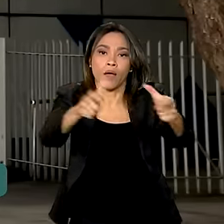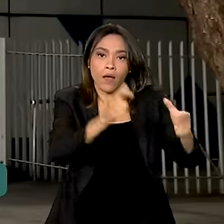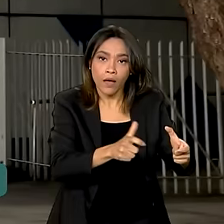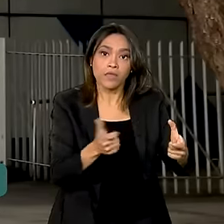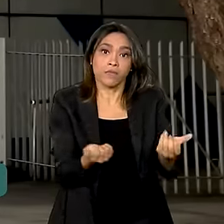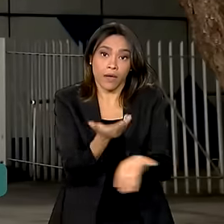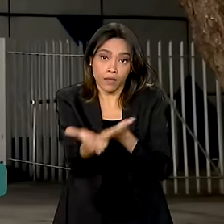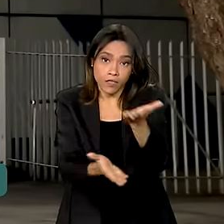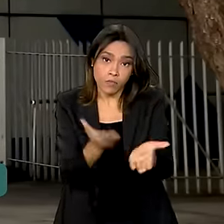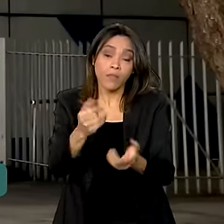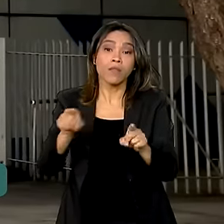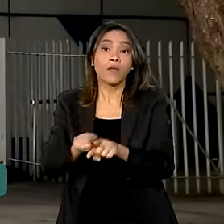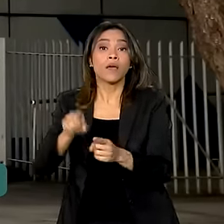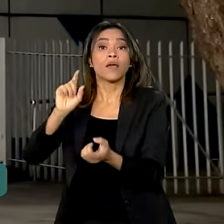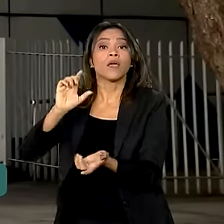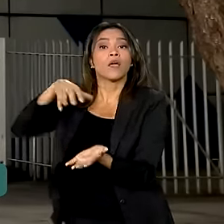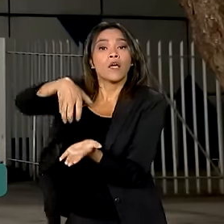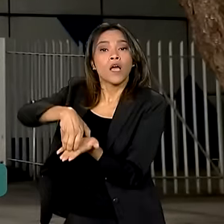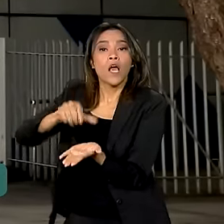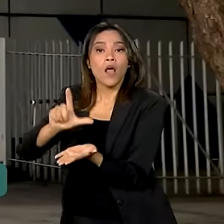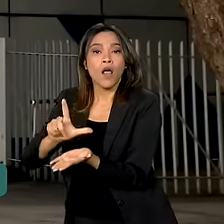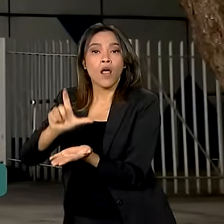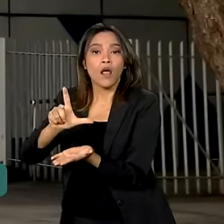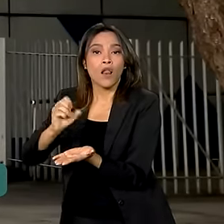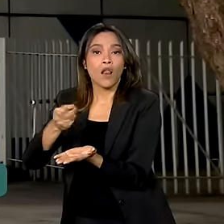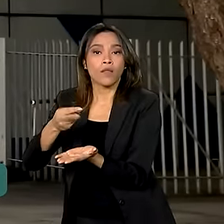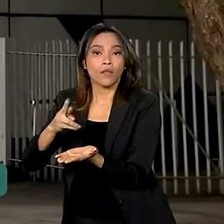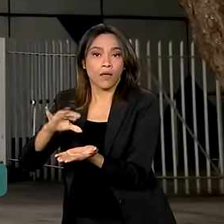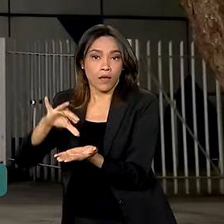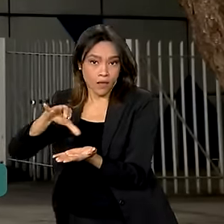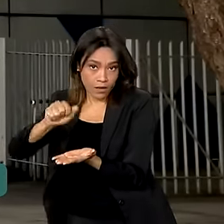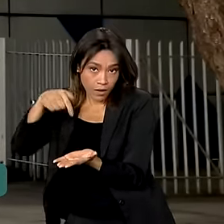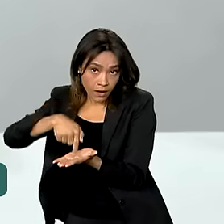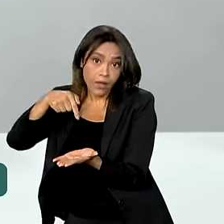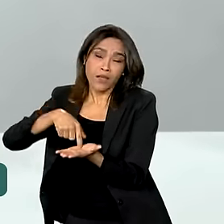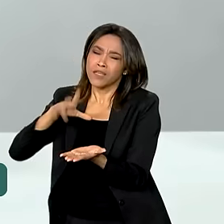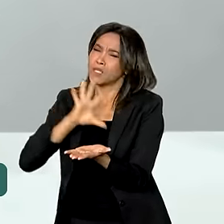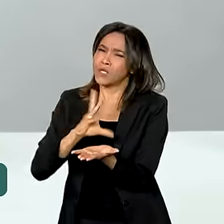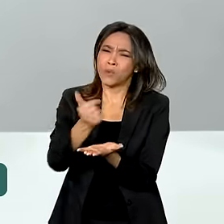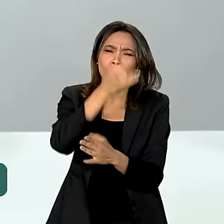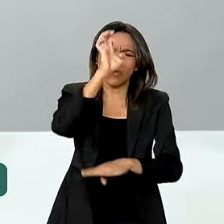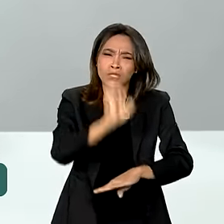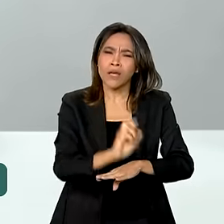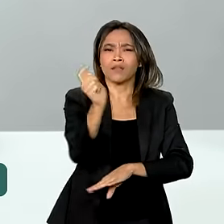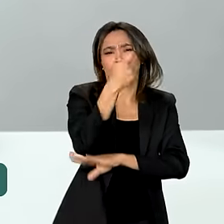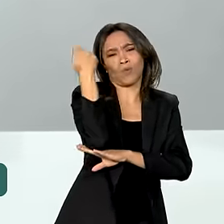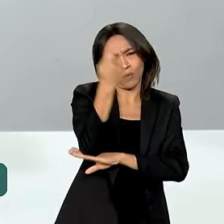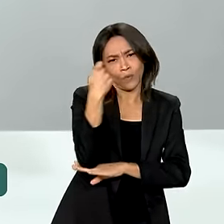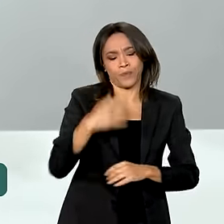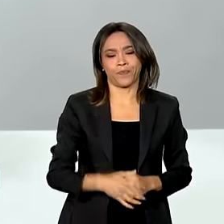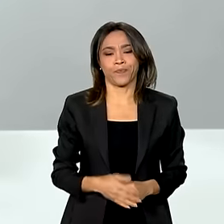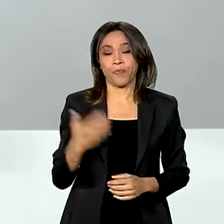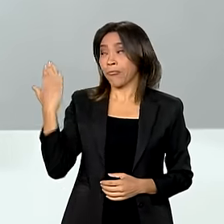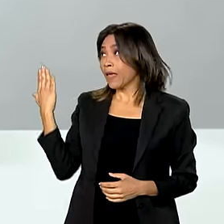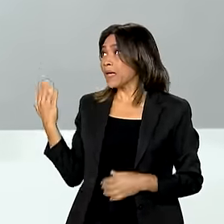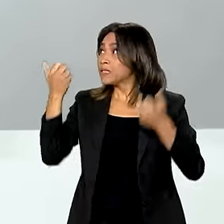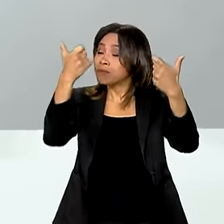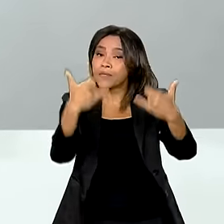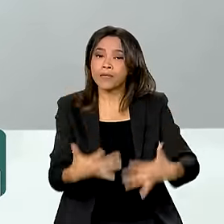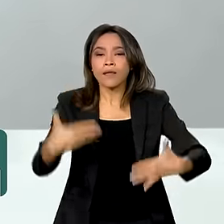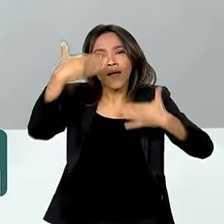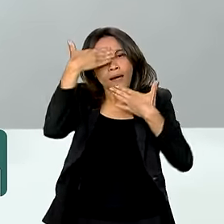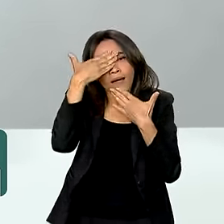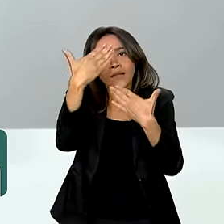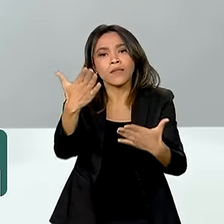e lotéricas, que estão funcionando em todo o estado do Rio Grande do Sul. A Caixa Econômica, e aqui agradeço a todas as